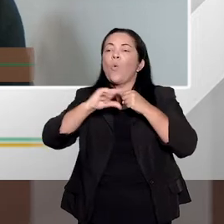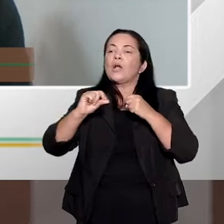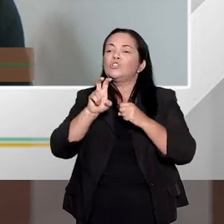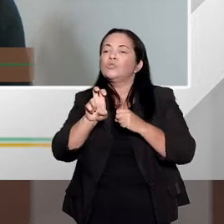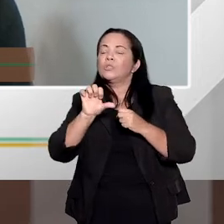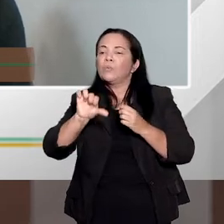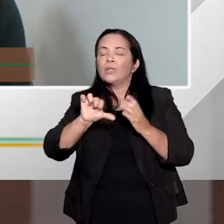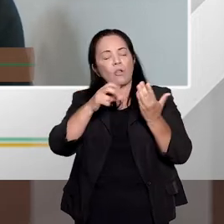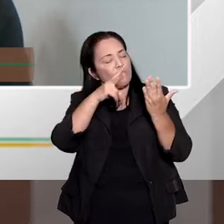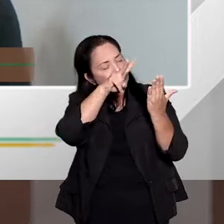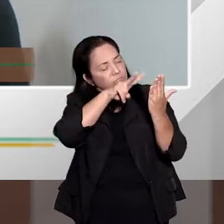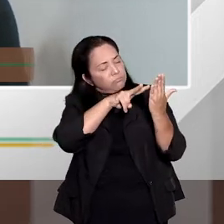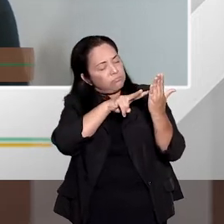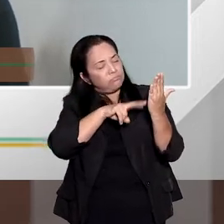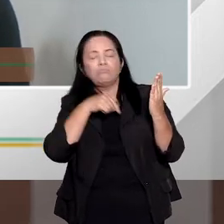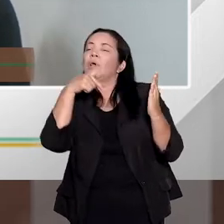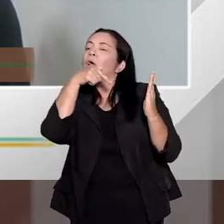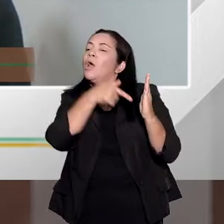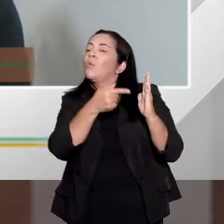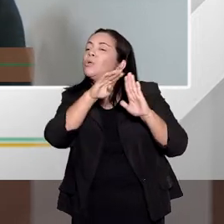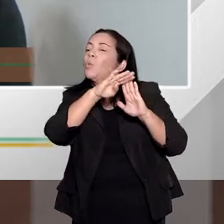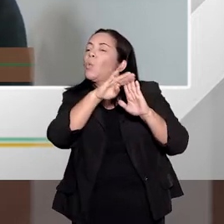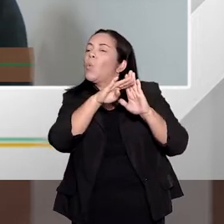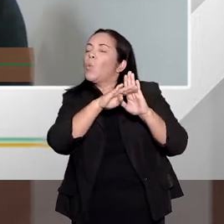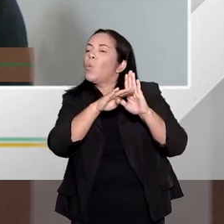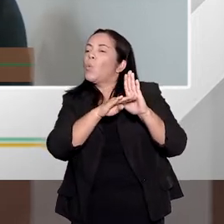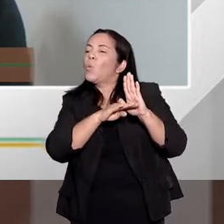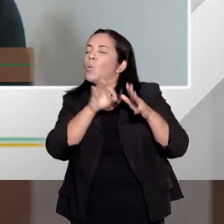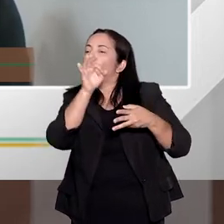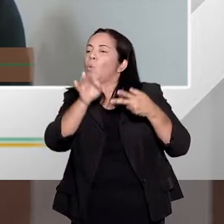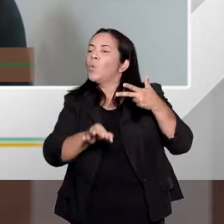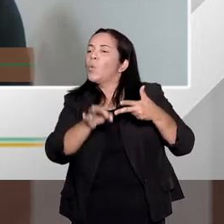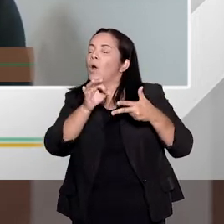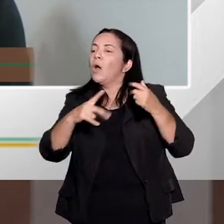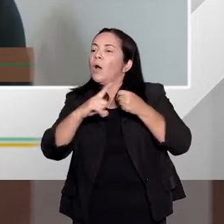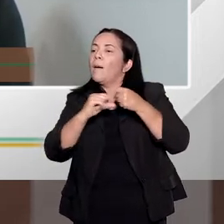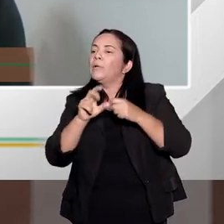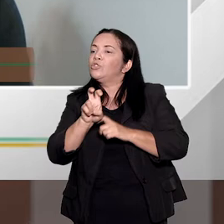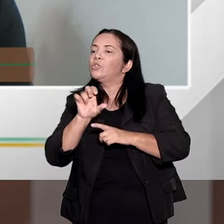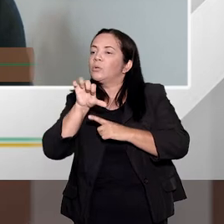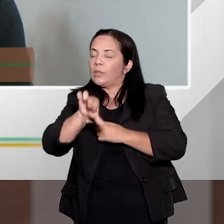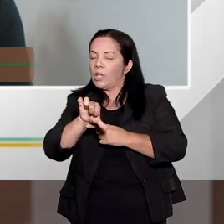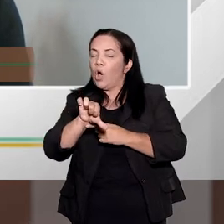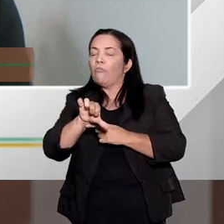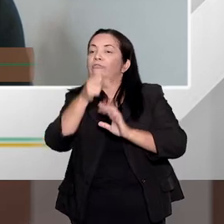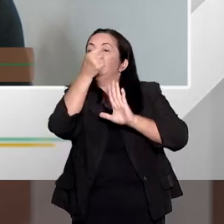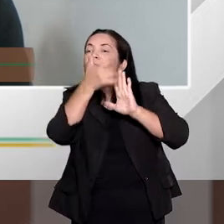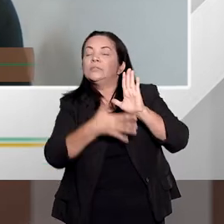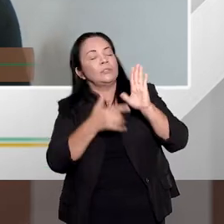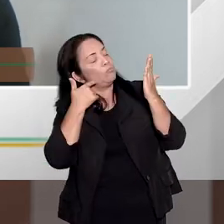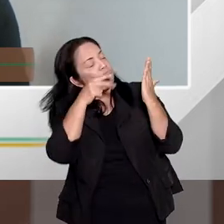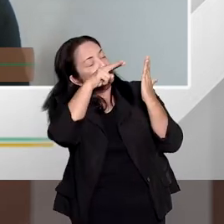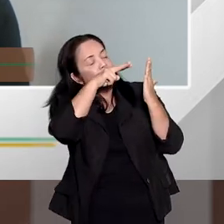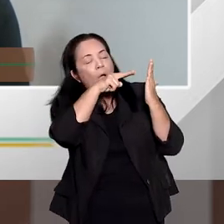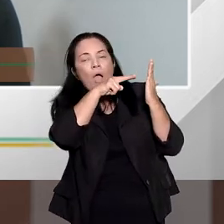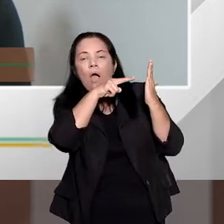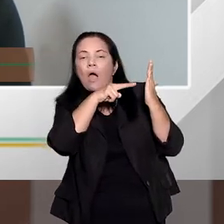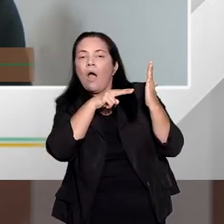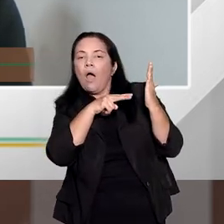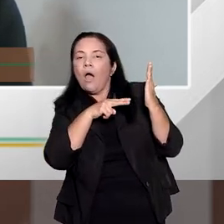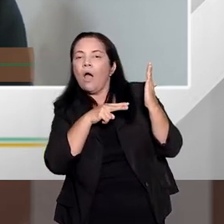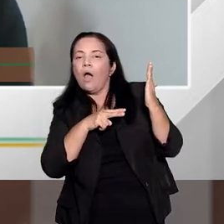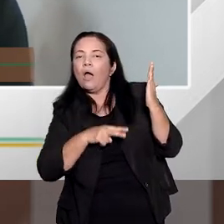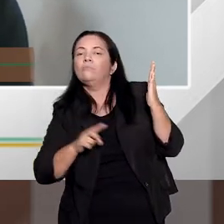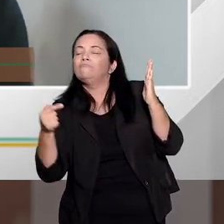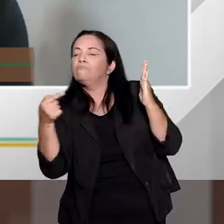Então, ele, utilizando lá as circunstâncias judiciais previstas no artigo 59, com todas aquelas circunstâncias